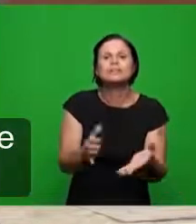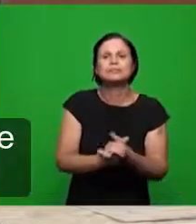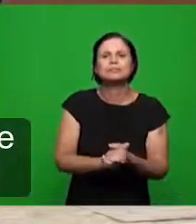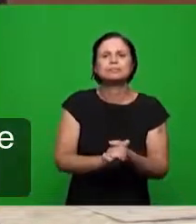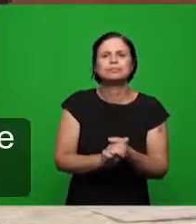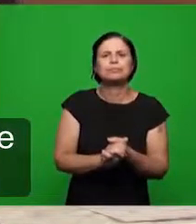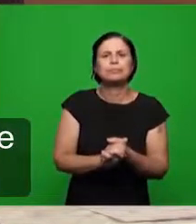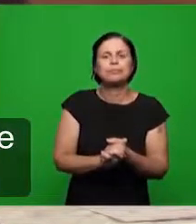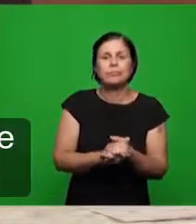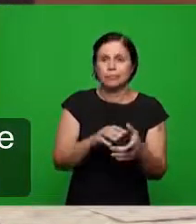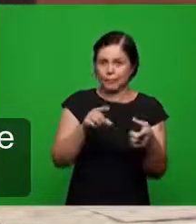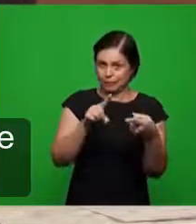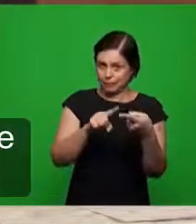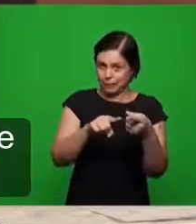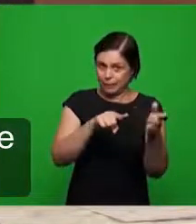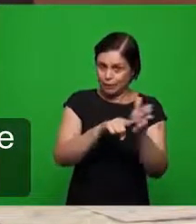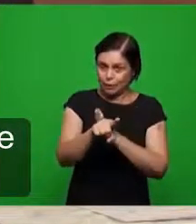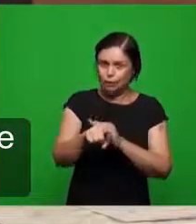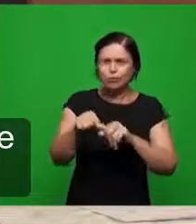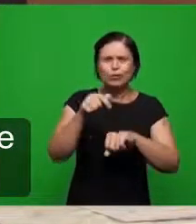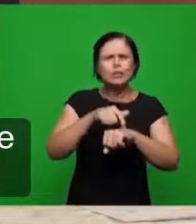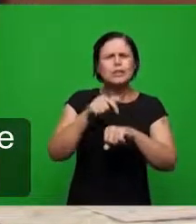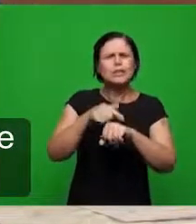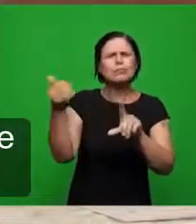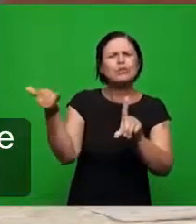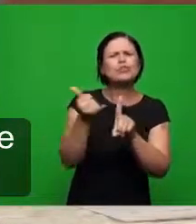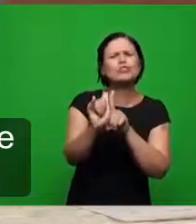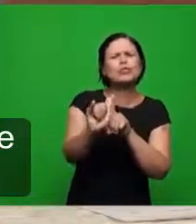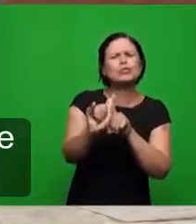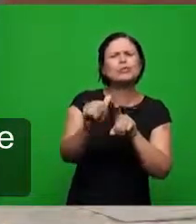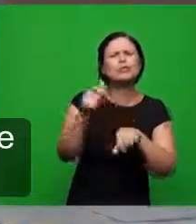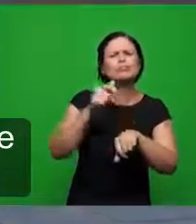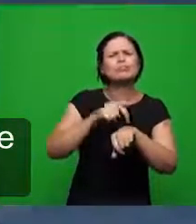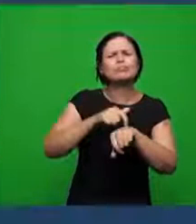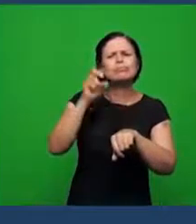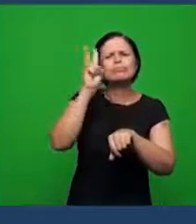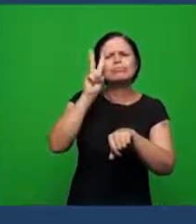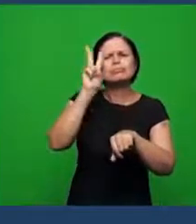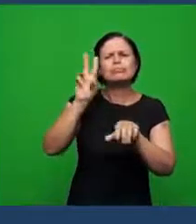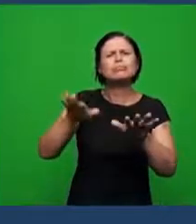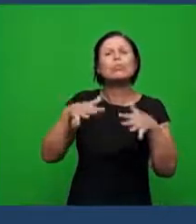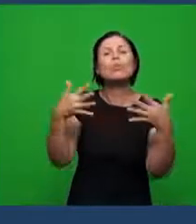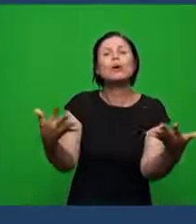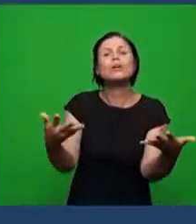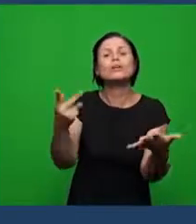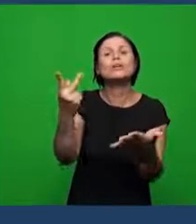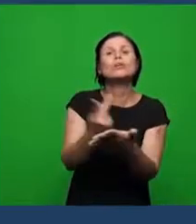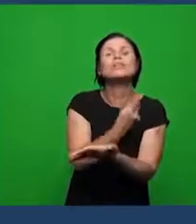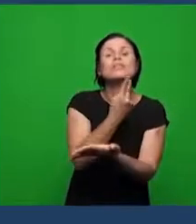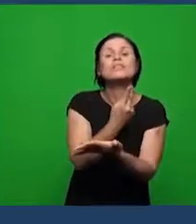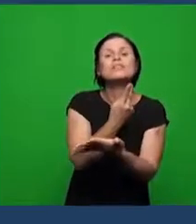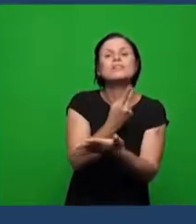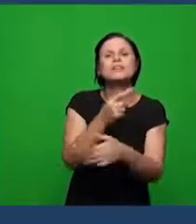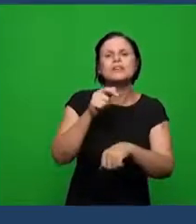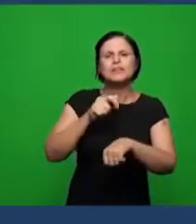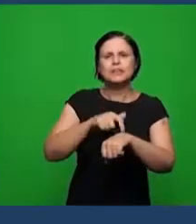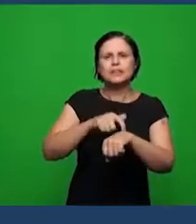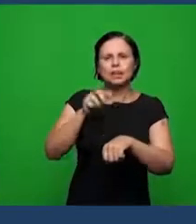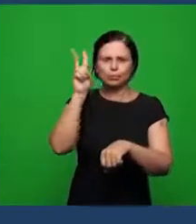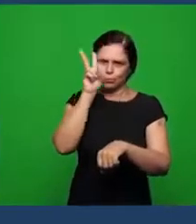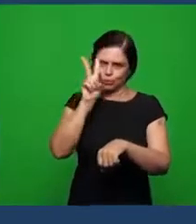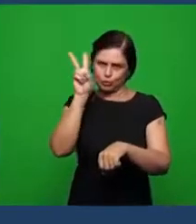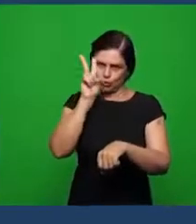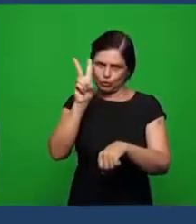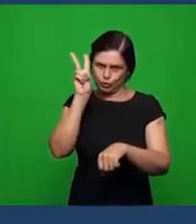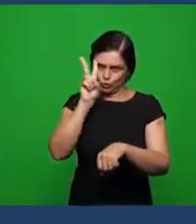tempo histórico e o tempo profético o histórico está relacionado na terceira carta